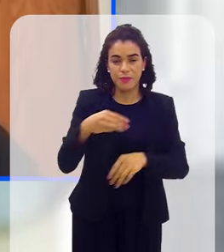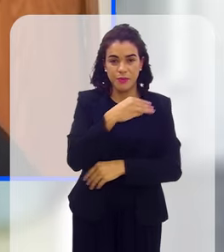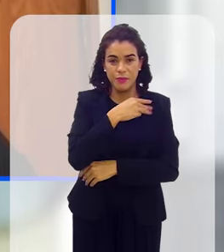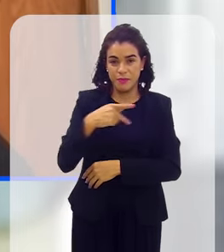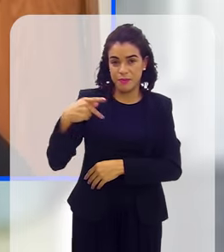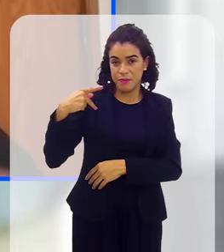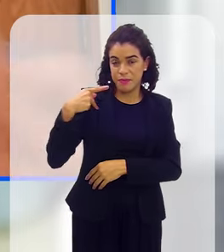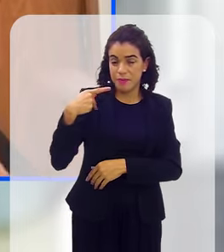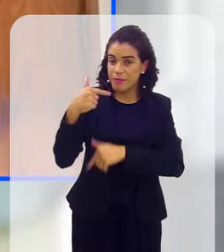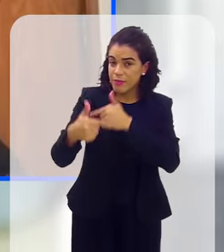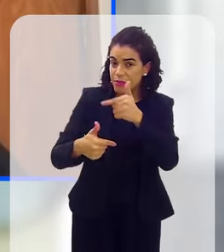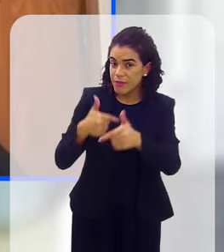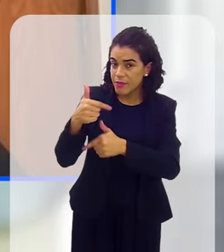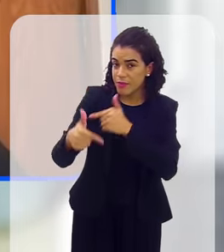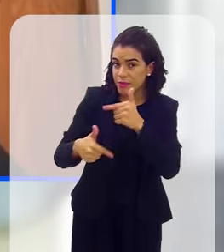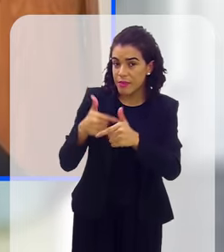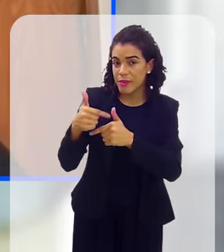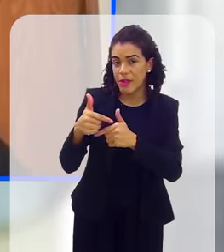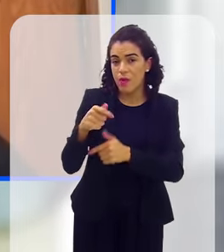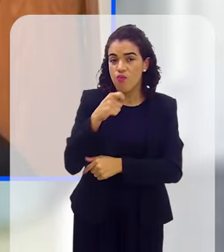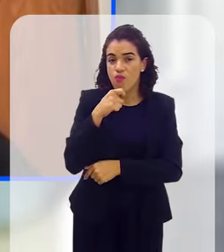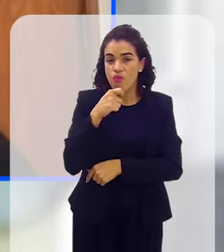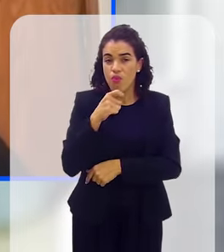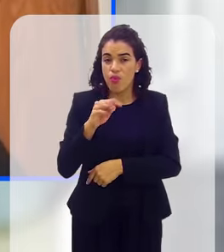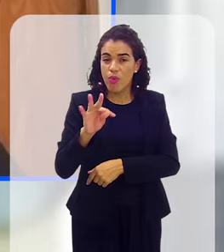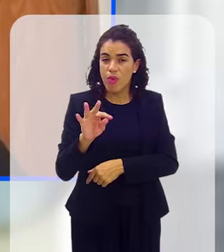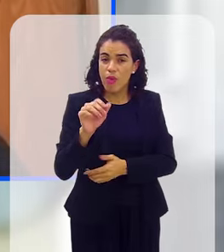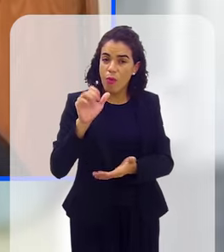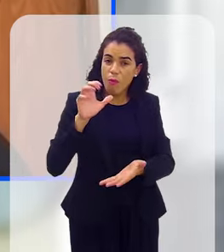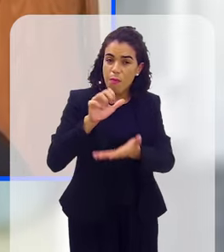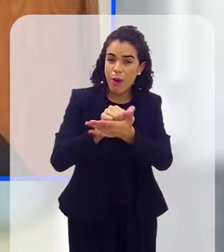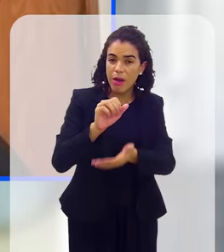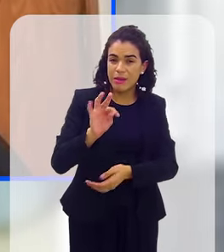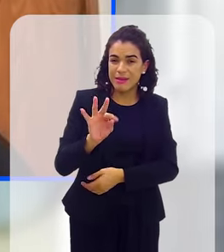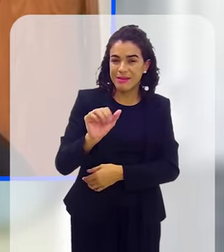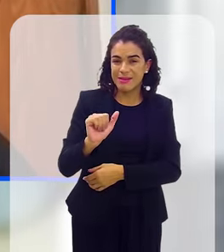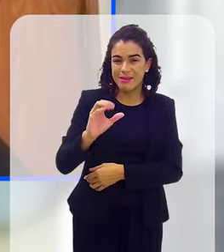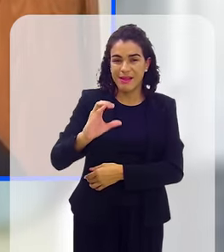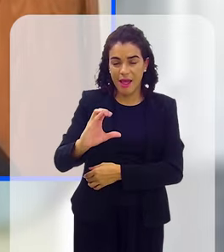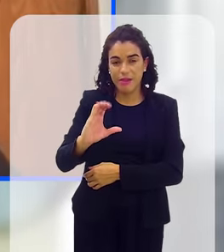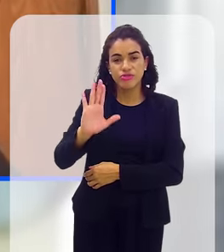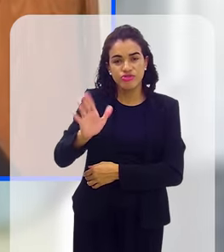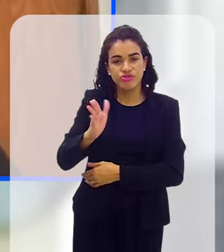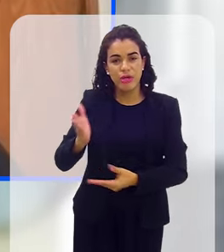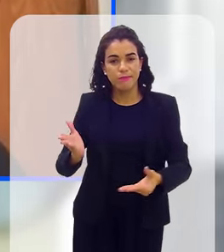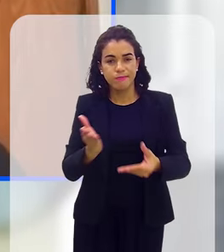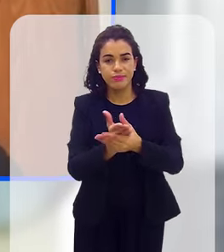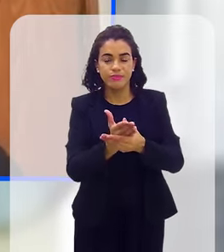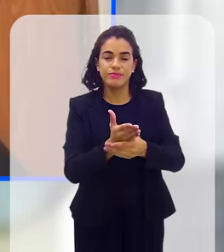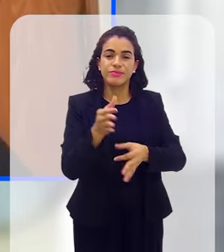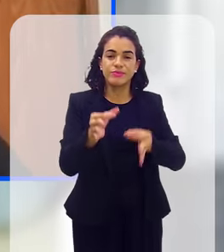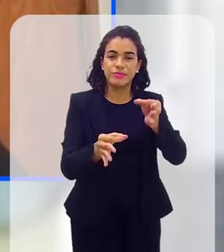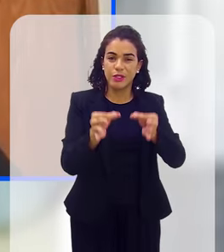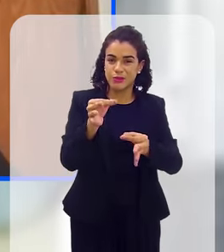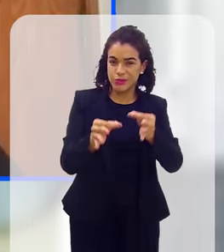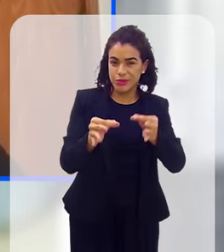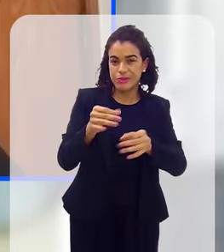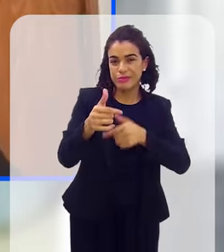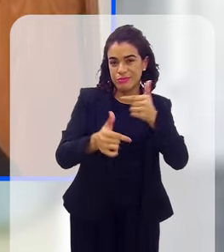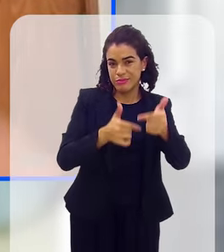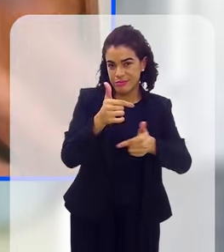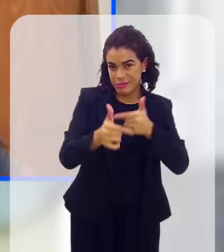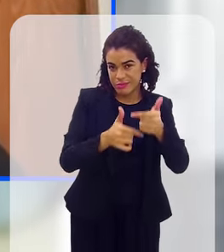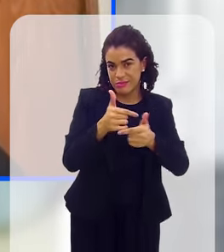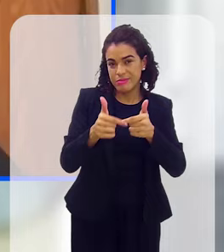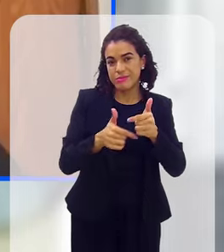do Trabalho, que se não fez um TAC, certamente, ajuizou uma ação no âmbito da Justiça do Trabalho, postulando por